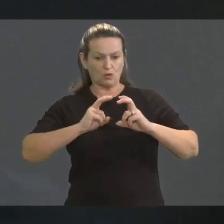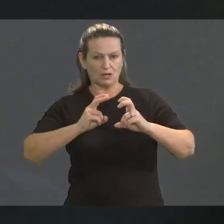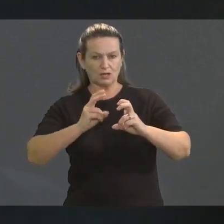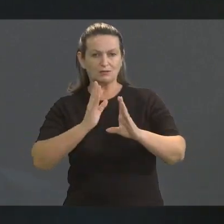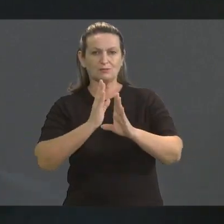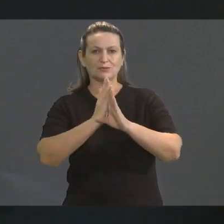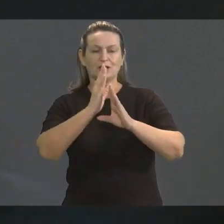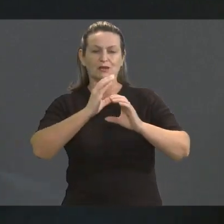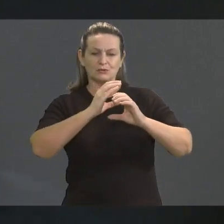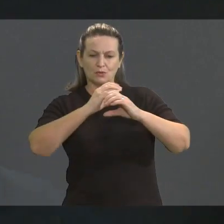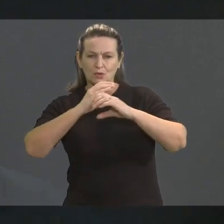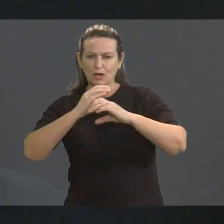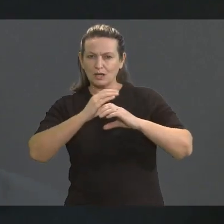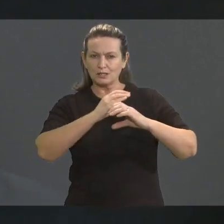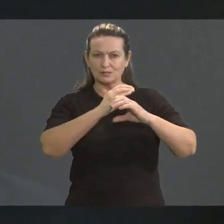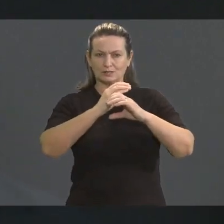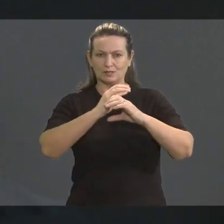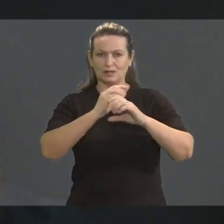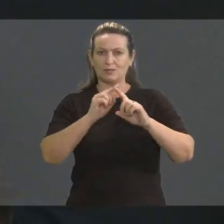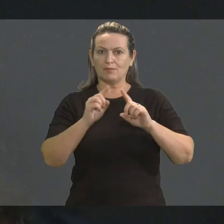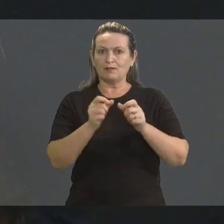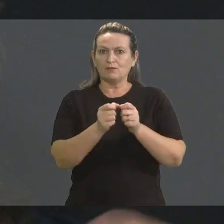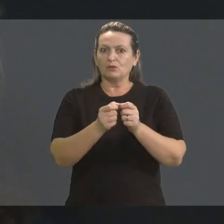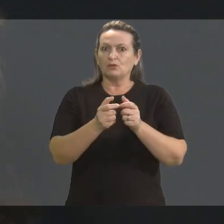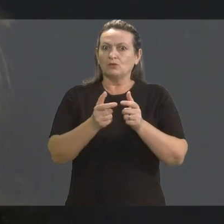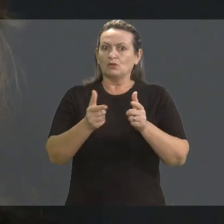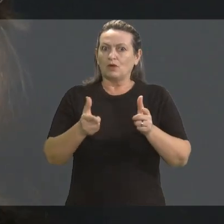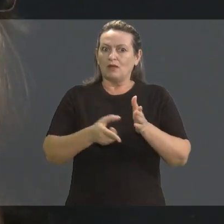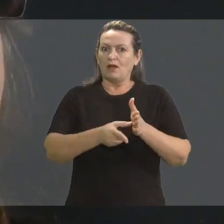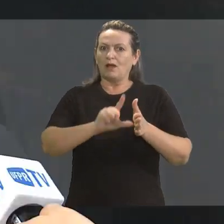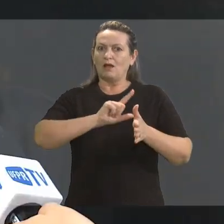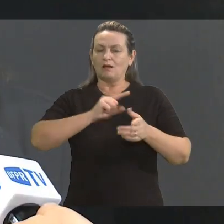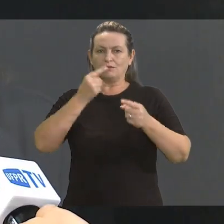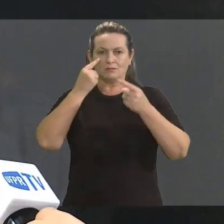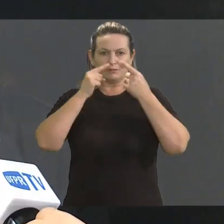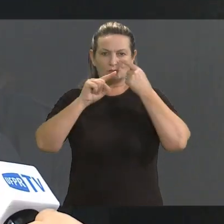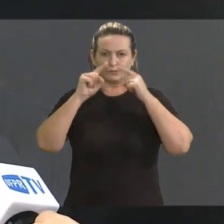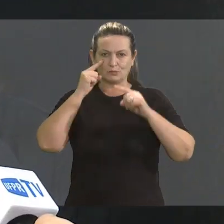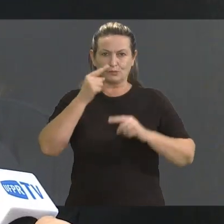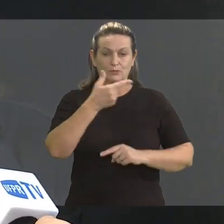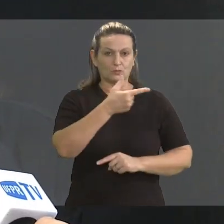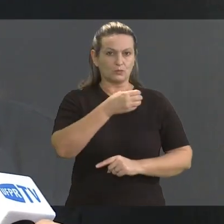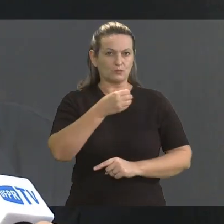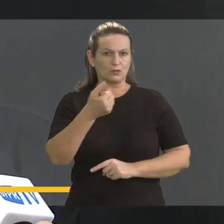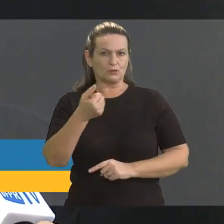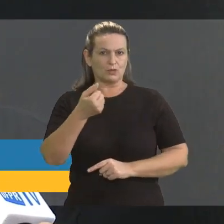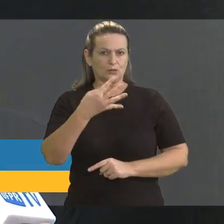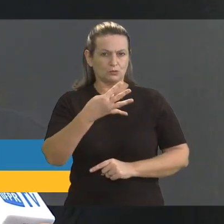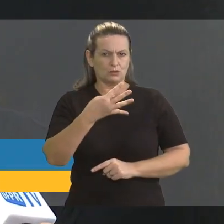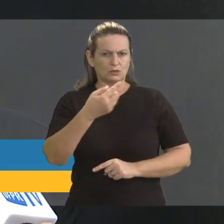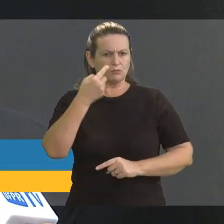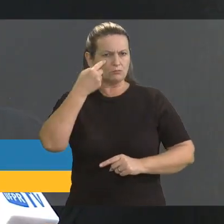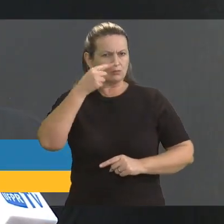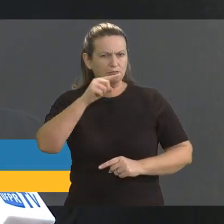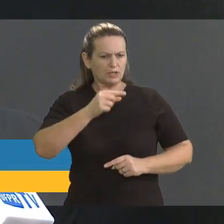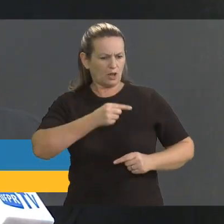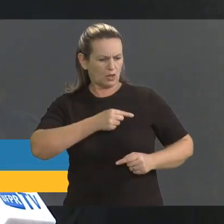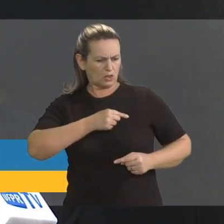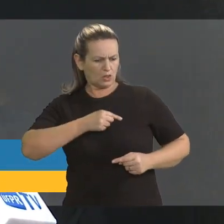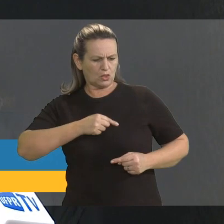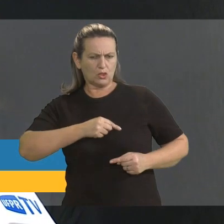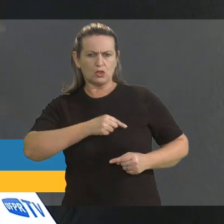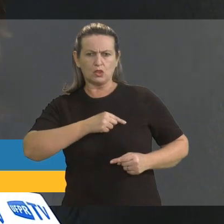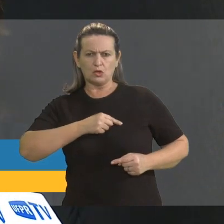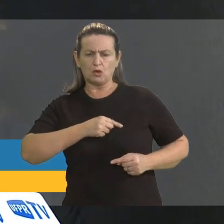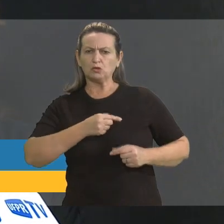com a sorte para que não descobrisse o tumor maligno tarde demais. Em 2014, apareceu que tinha nódulo benigno,